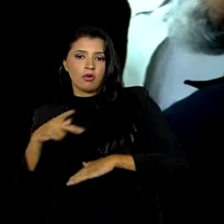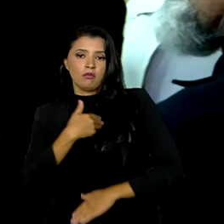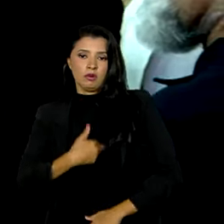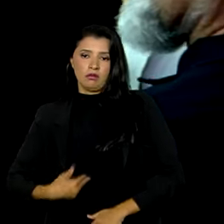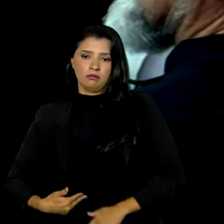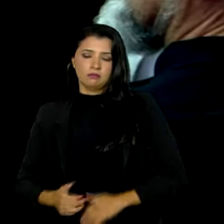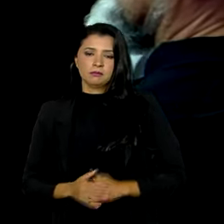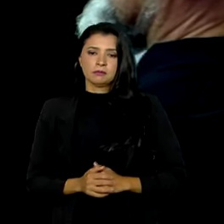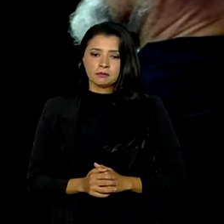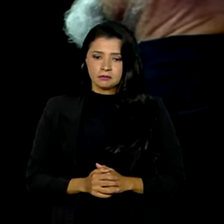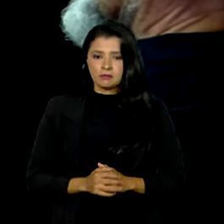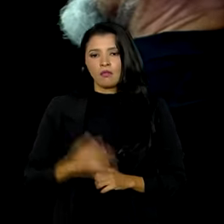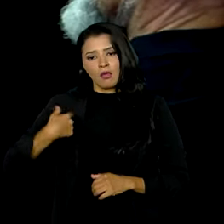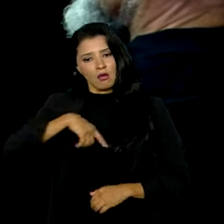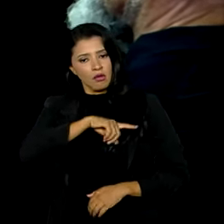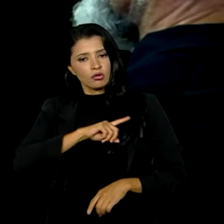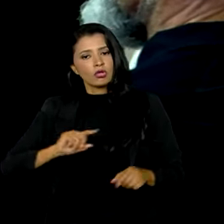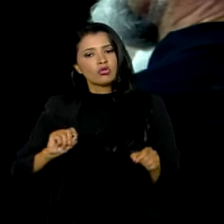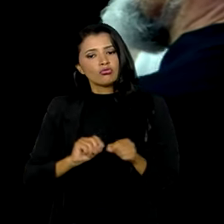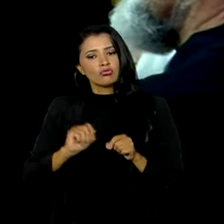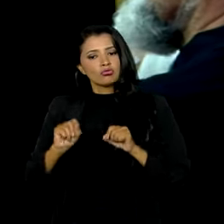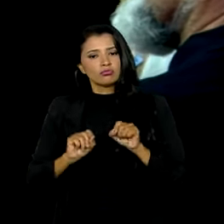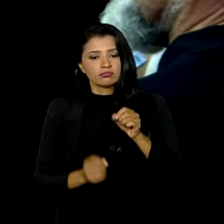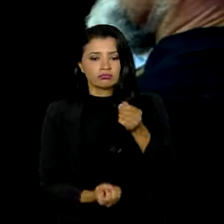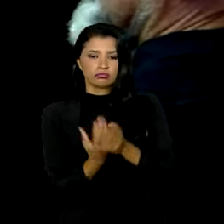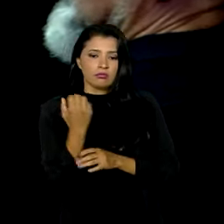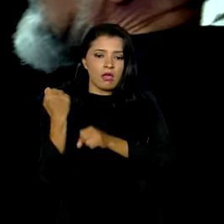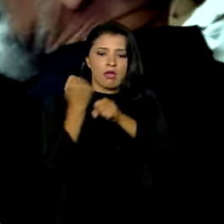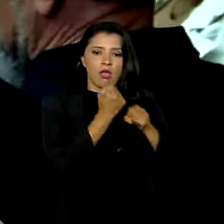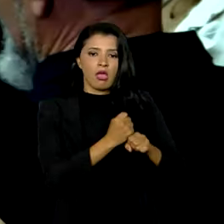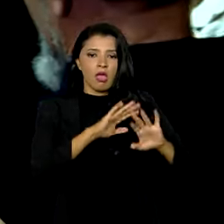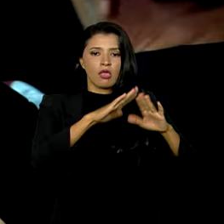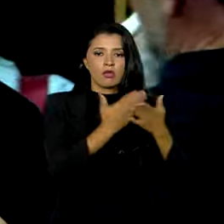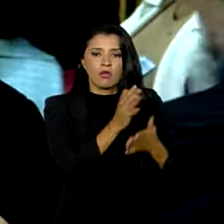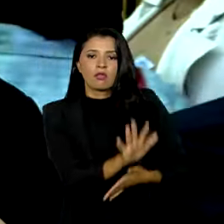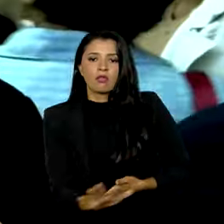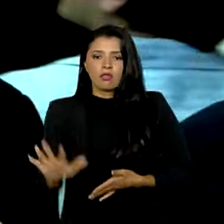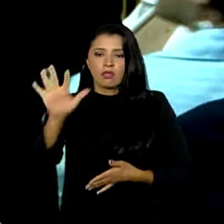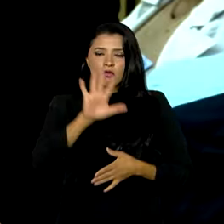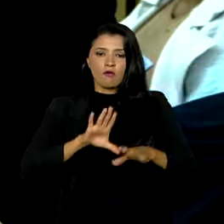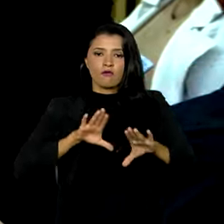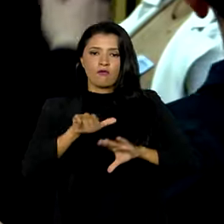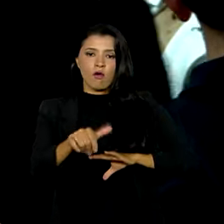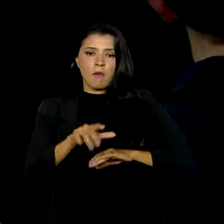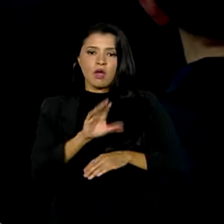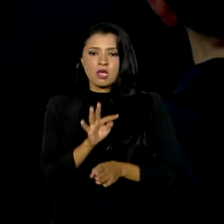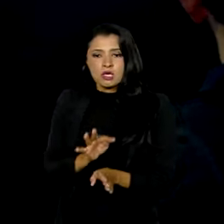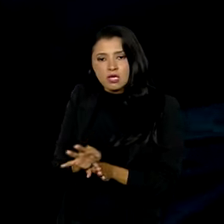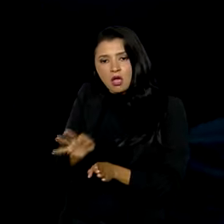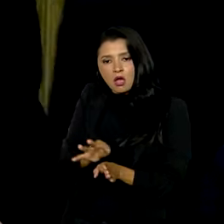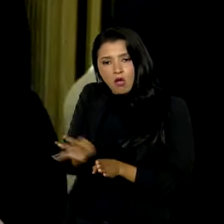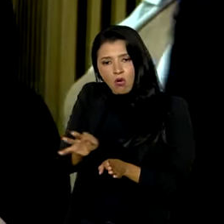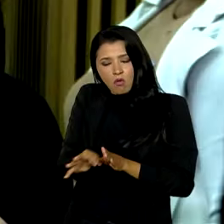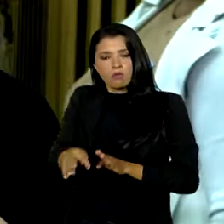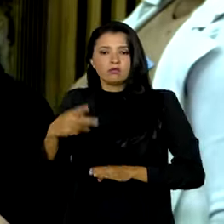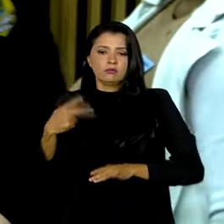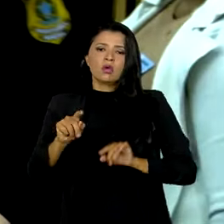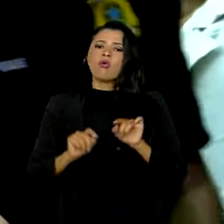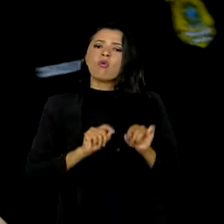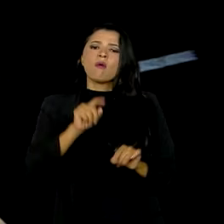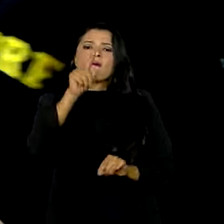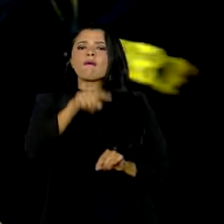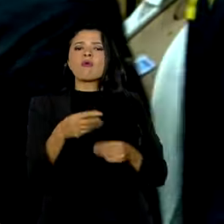Nós estamos fazendo a Escola Nacional de Formação de Conselheiros. Então,